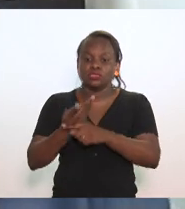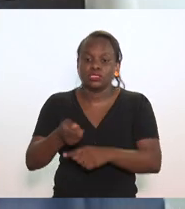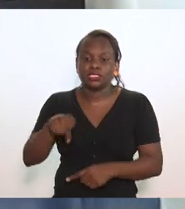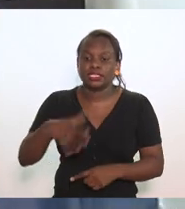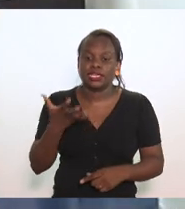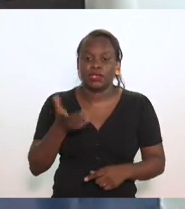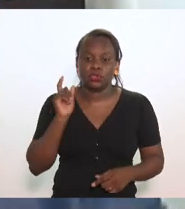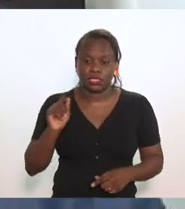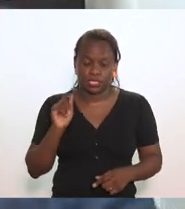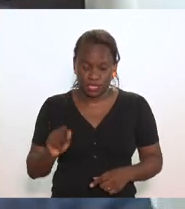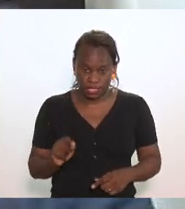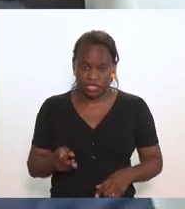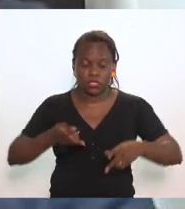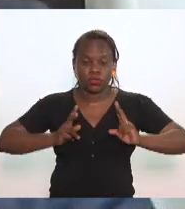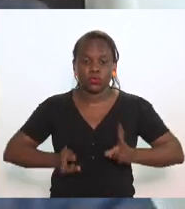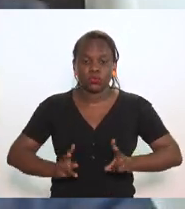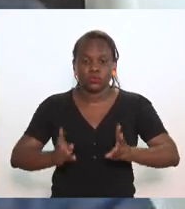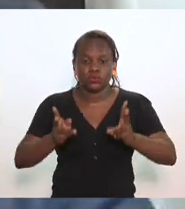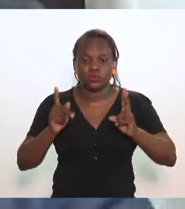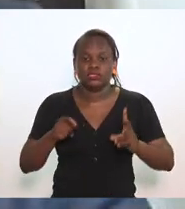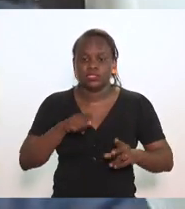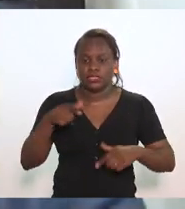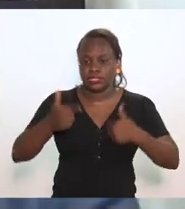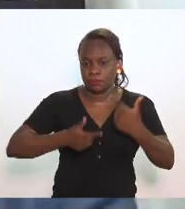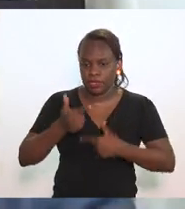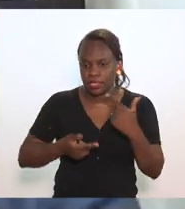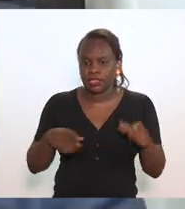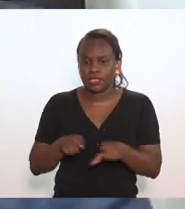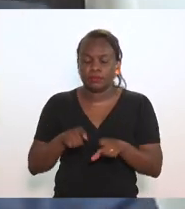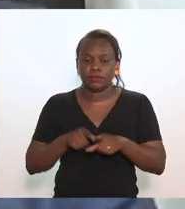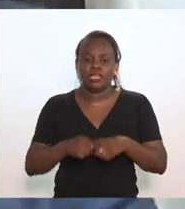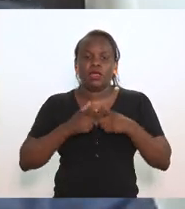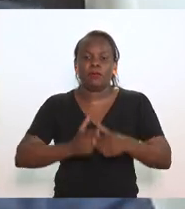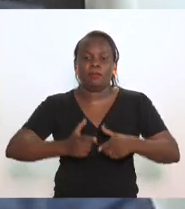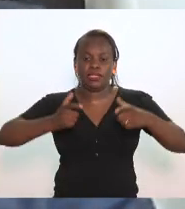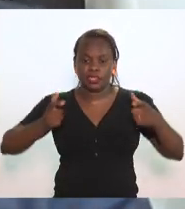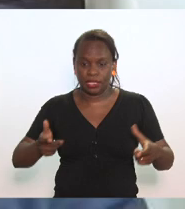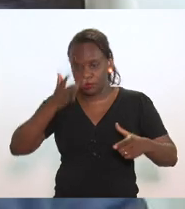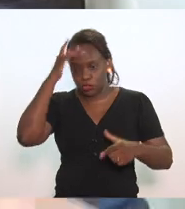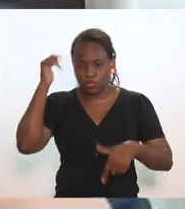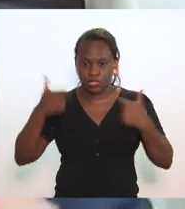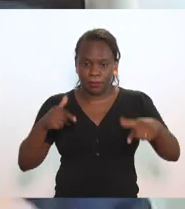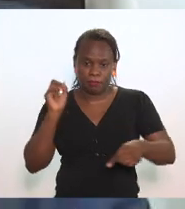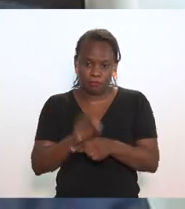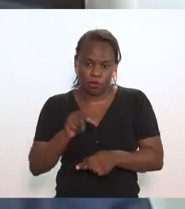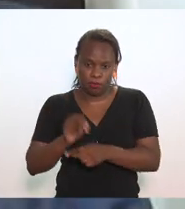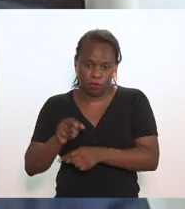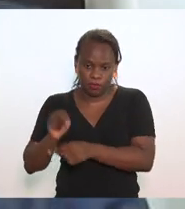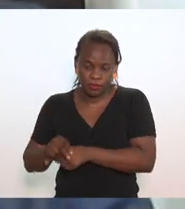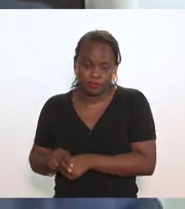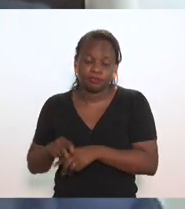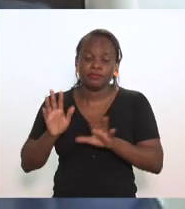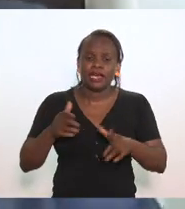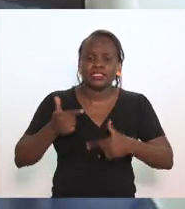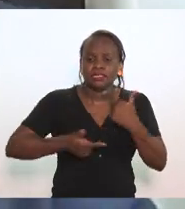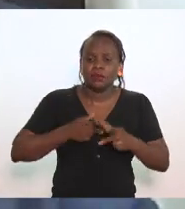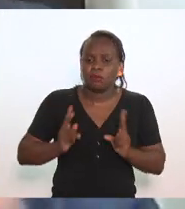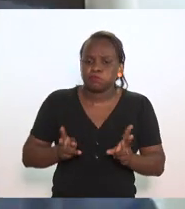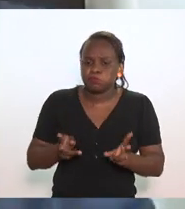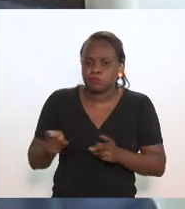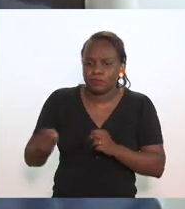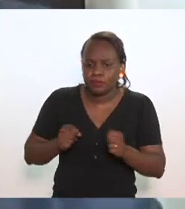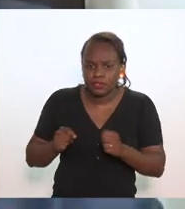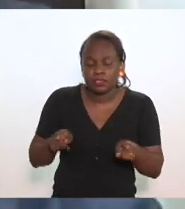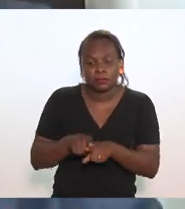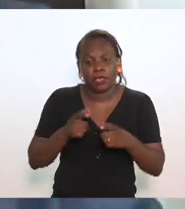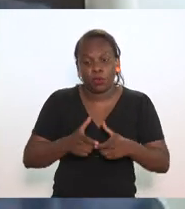é a manutenção desses empregos e a expansão desse emprego. Para poder fazer a manutenção desses postos de trabalho e